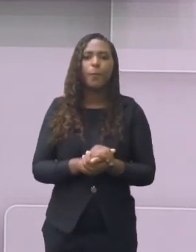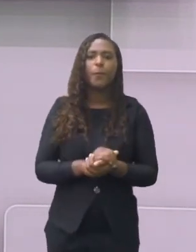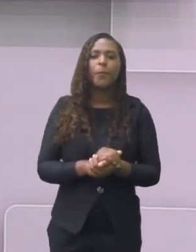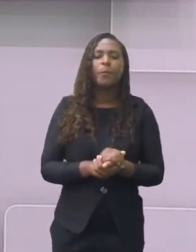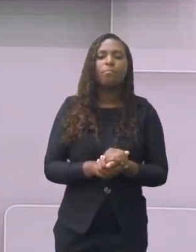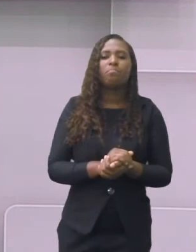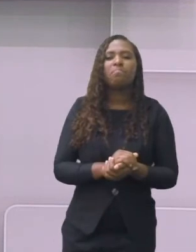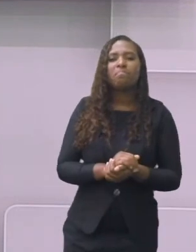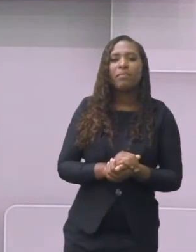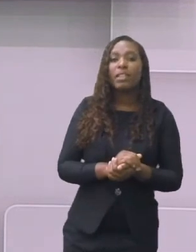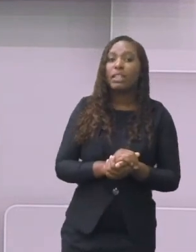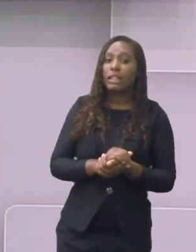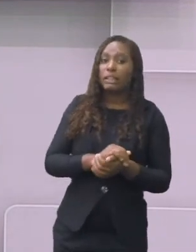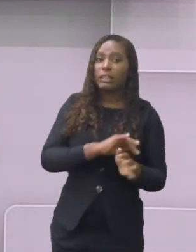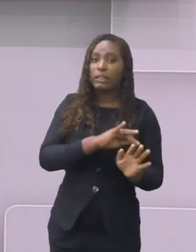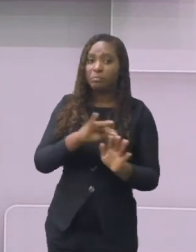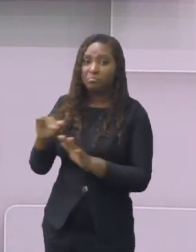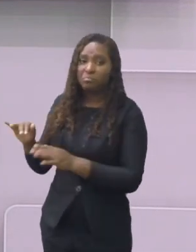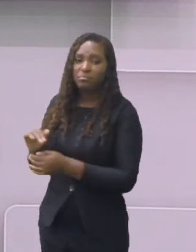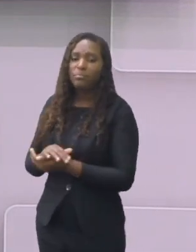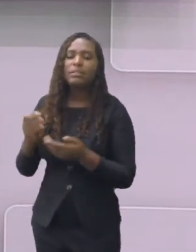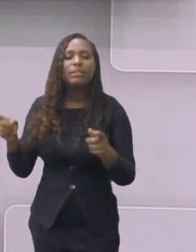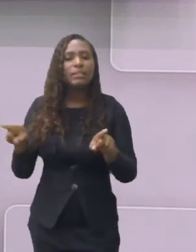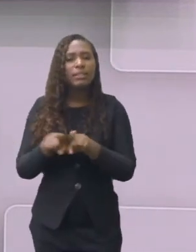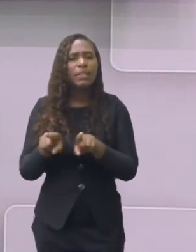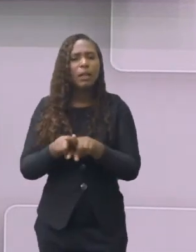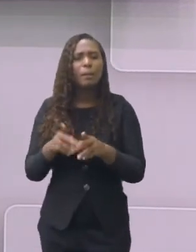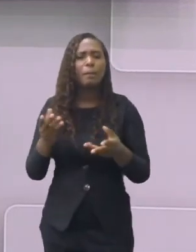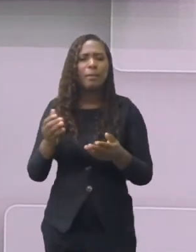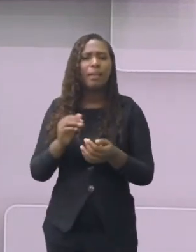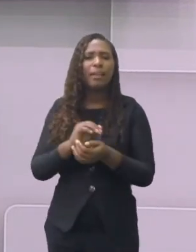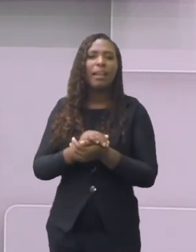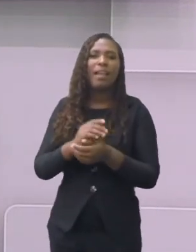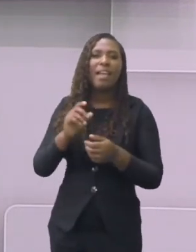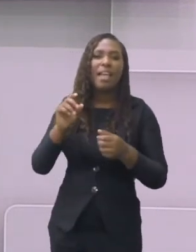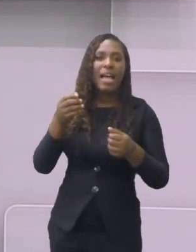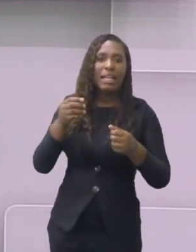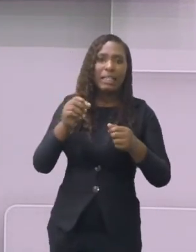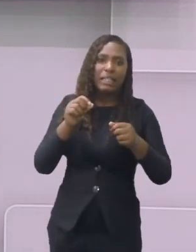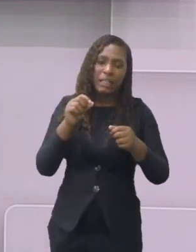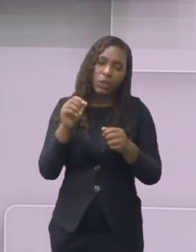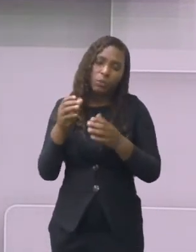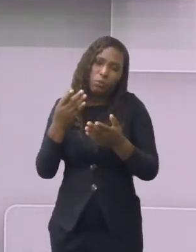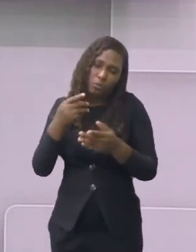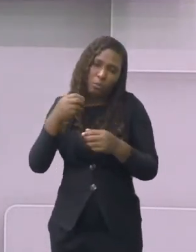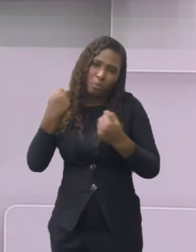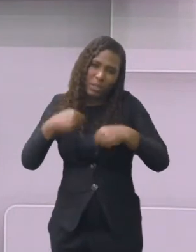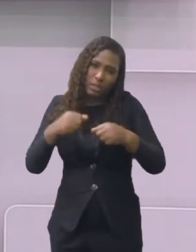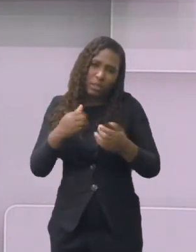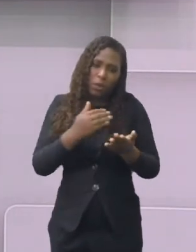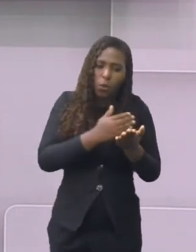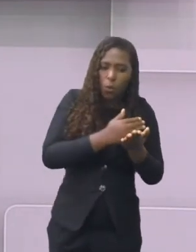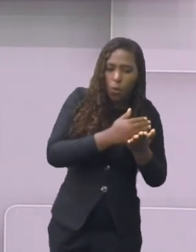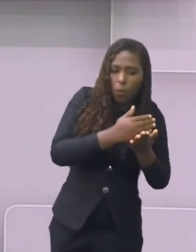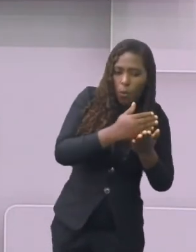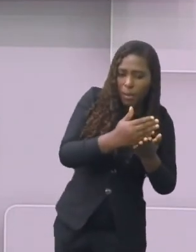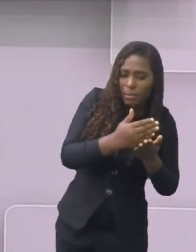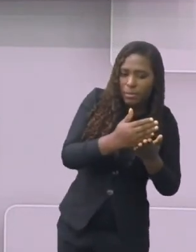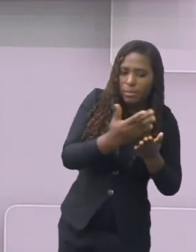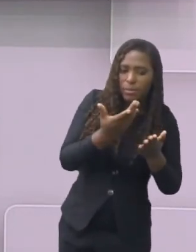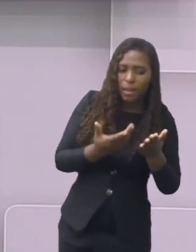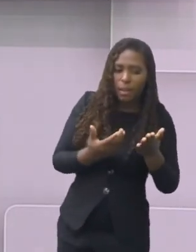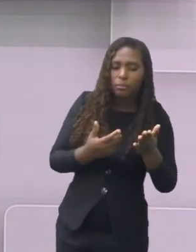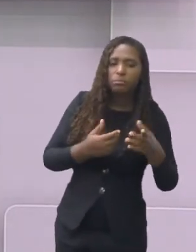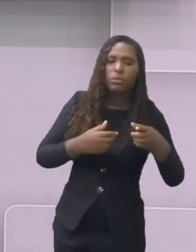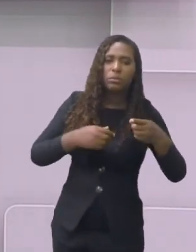Descrever as ações para o preparo, do início ao fim. Eu não posso simplesmente começar a dizer como que se faz